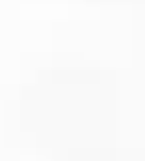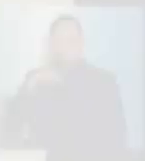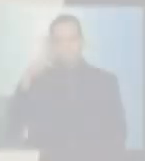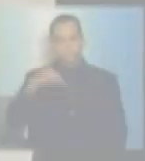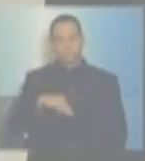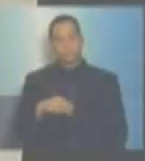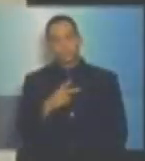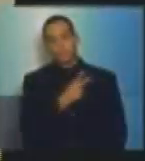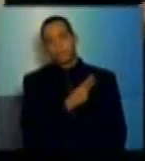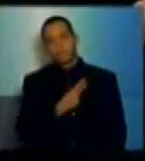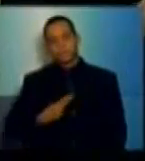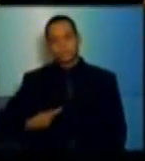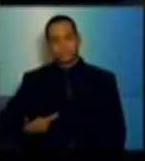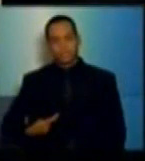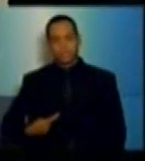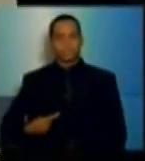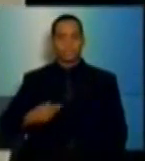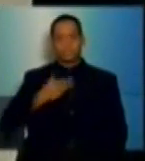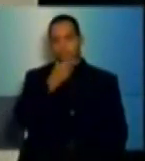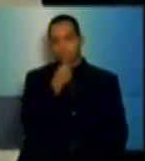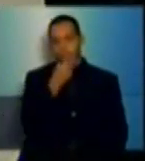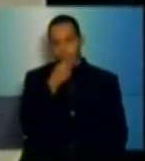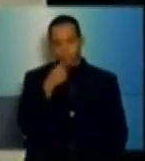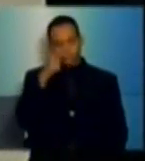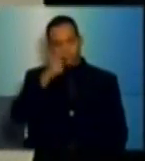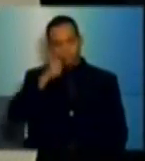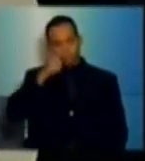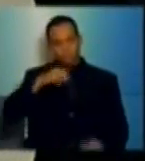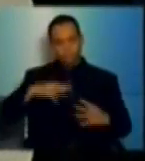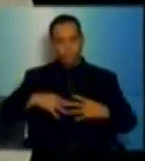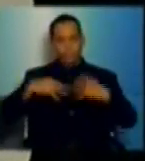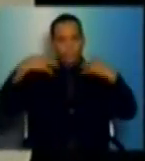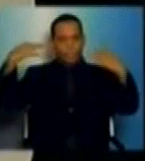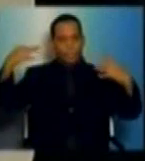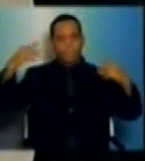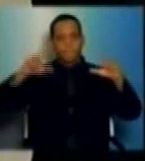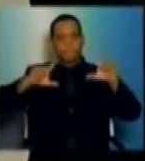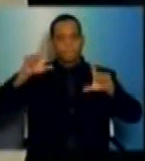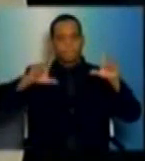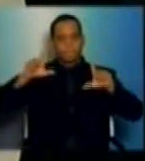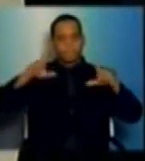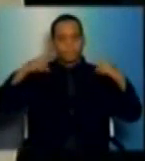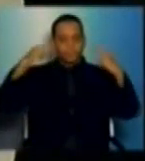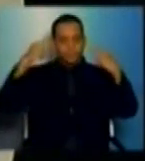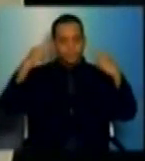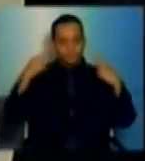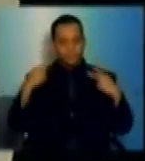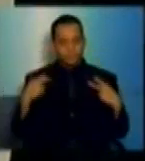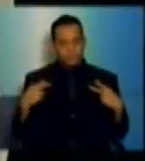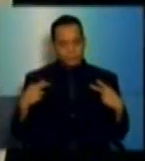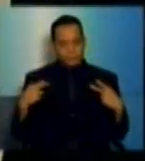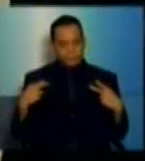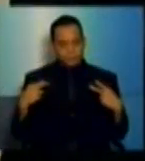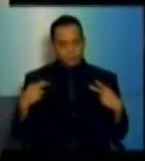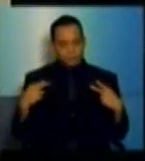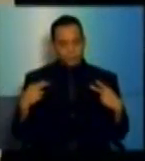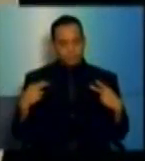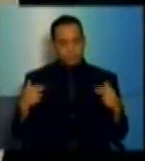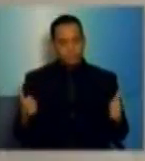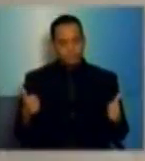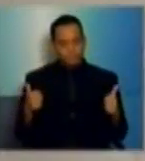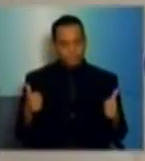Senhor presidente, senhores deputados, senhoras deputadas, público aqui presente, telespectador da TV Assembleia que nos